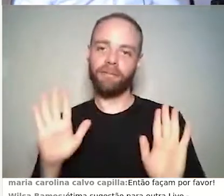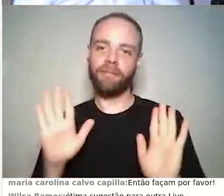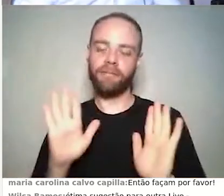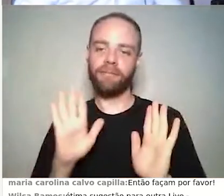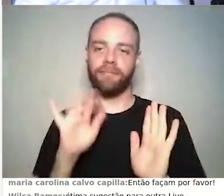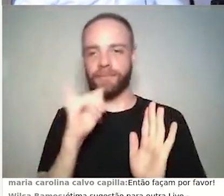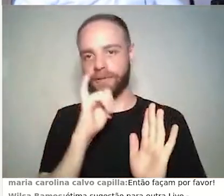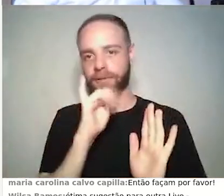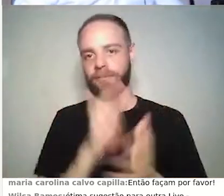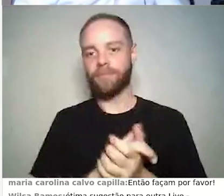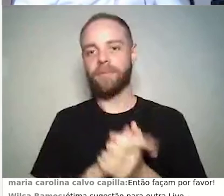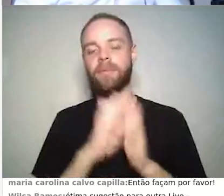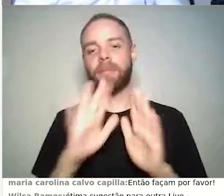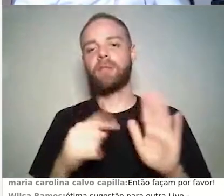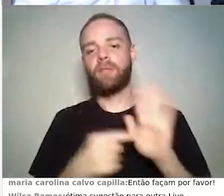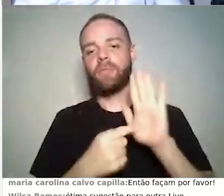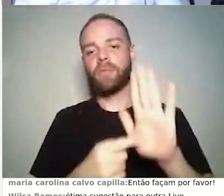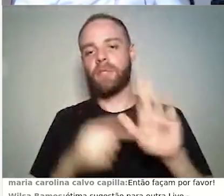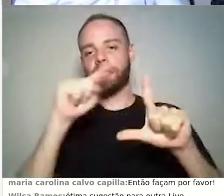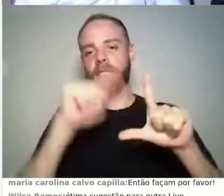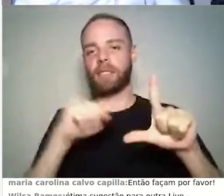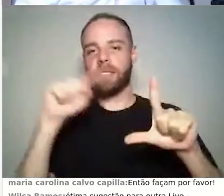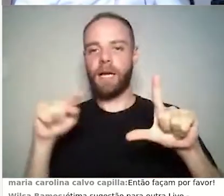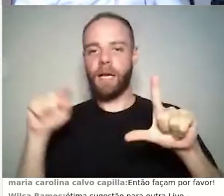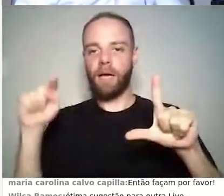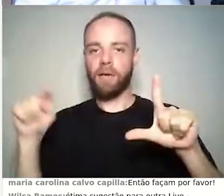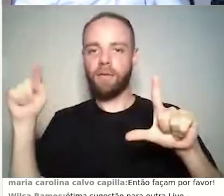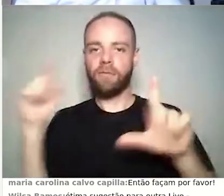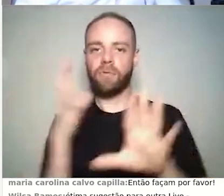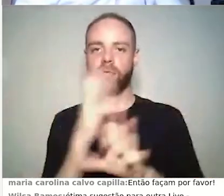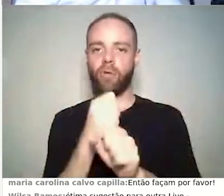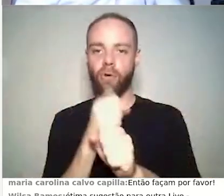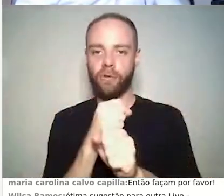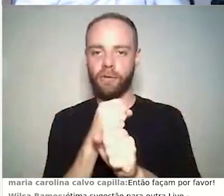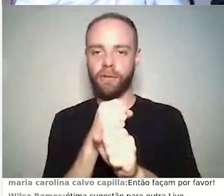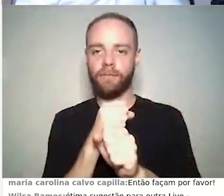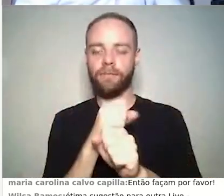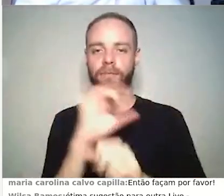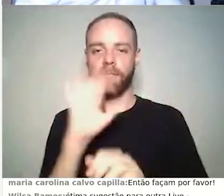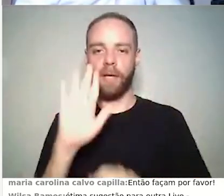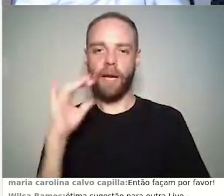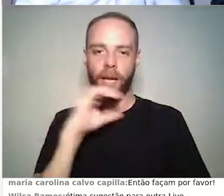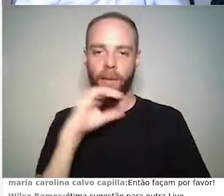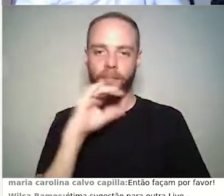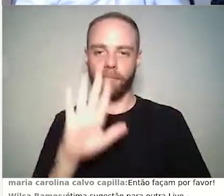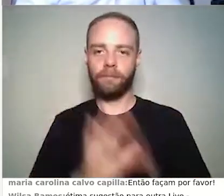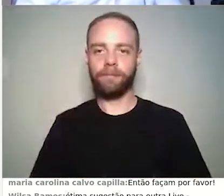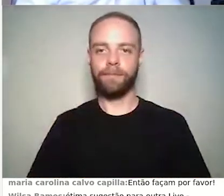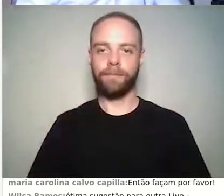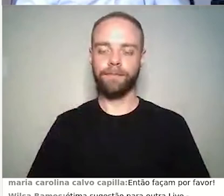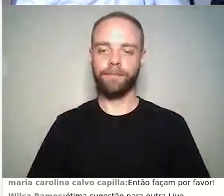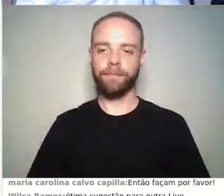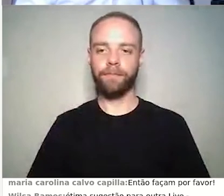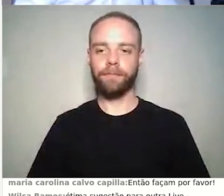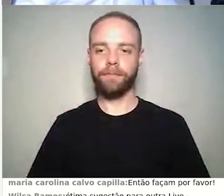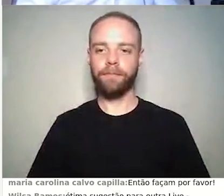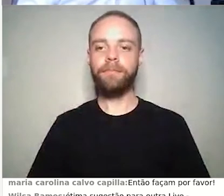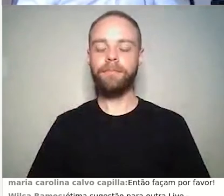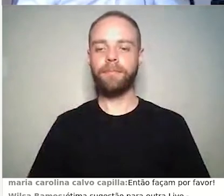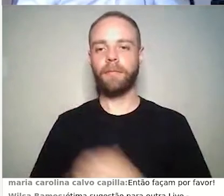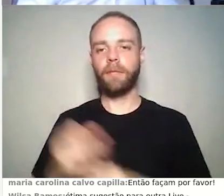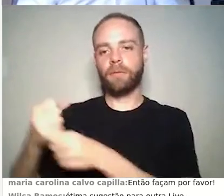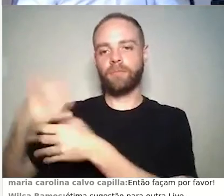esse gráfico aqui de notas, só um minuto aqui, eu tenho o gráfico de